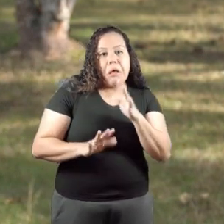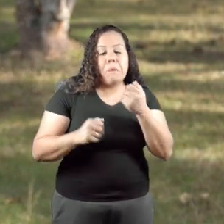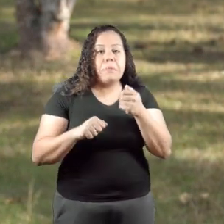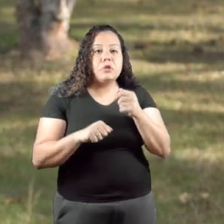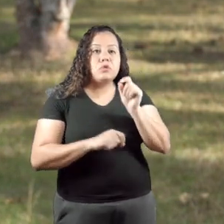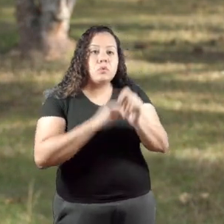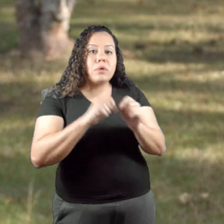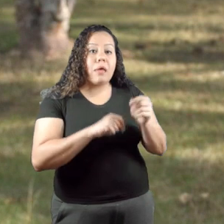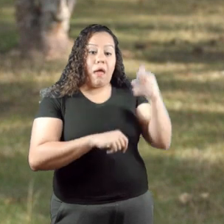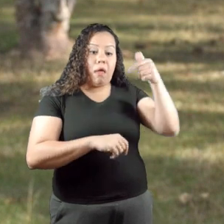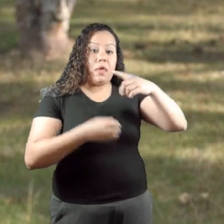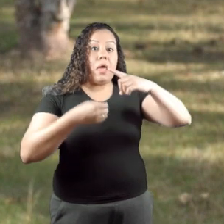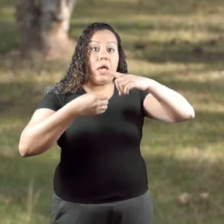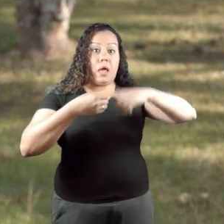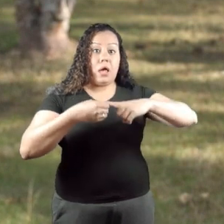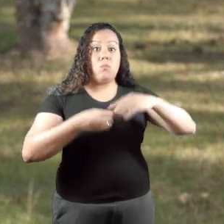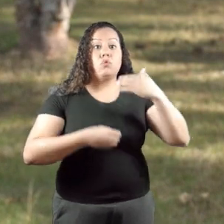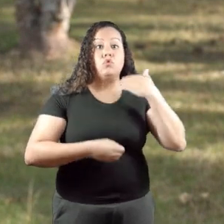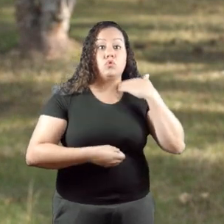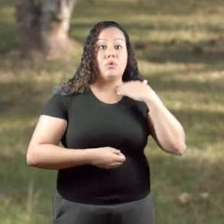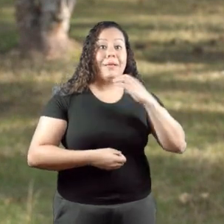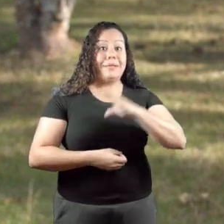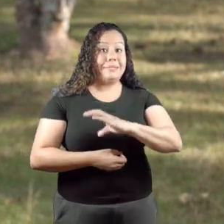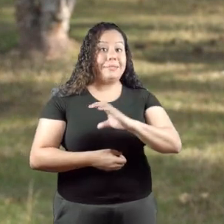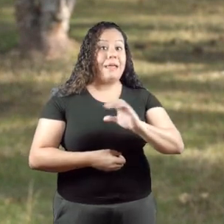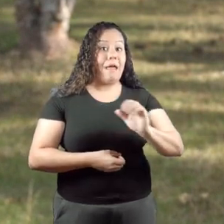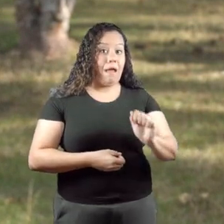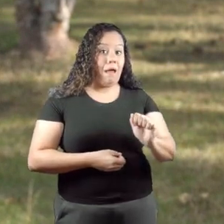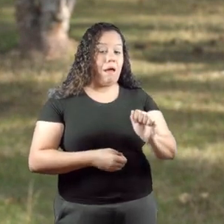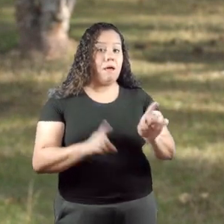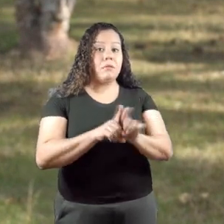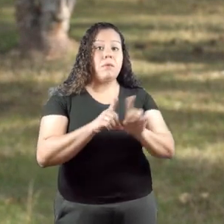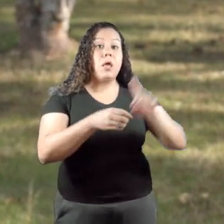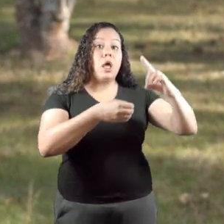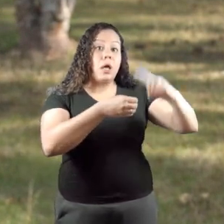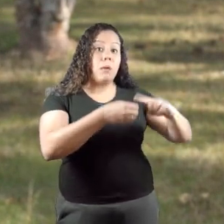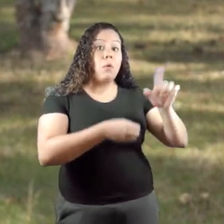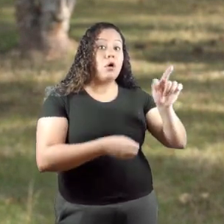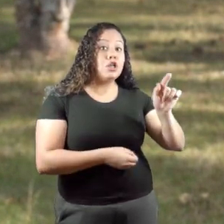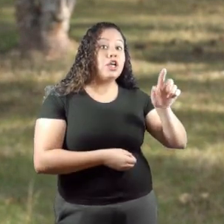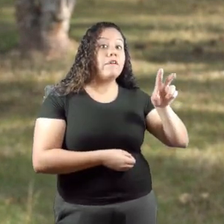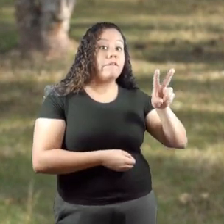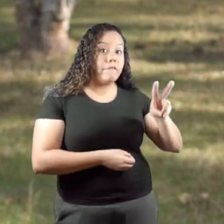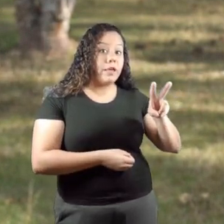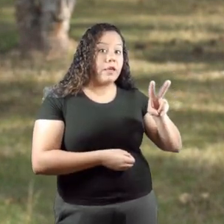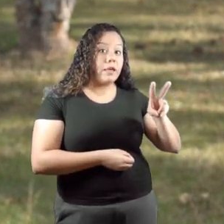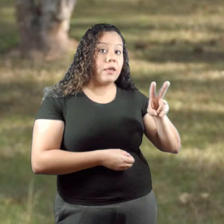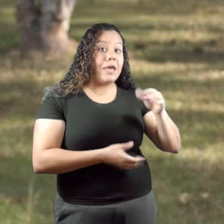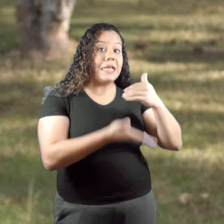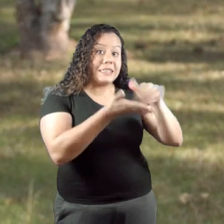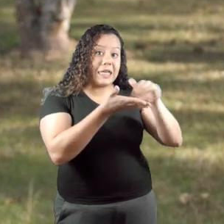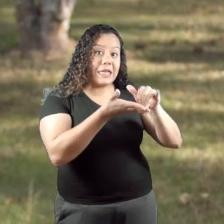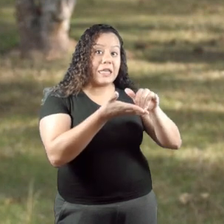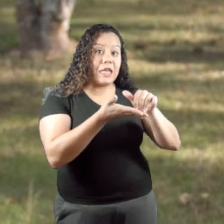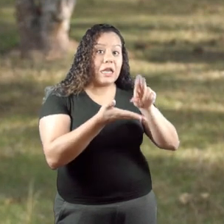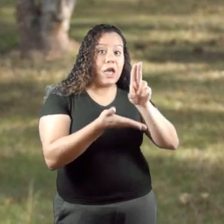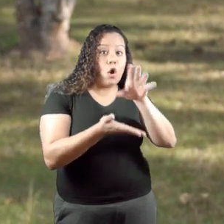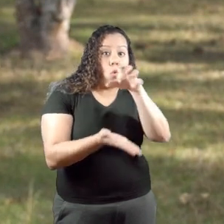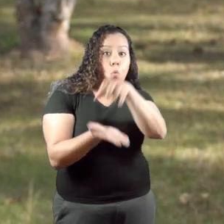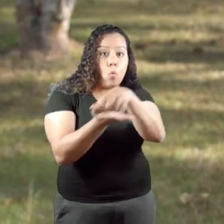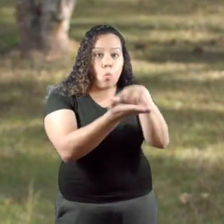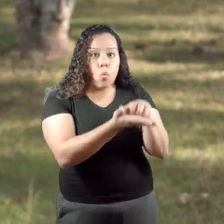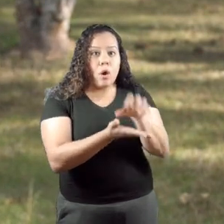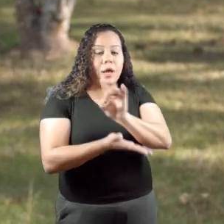recorrer do campo de juiz de fora à central de atendimentos e no campus de governador Valadares, as